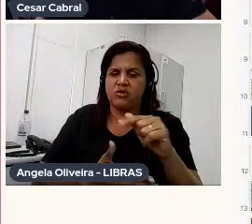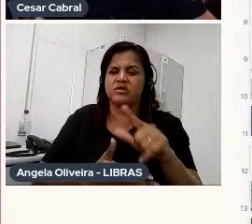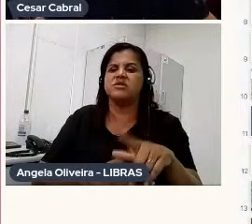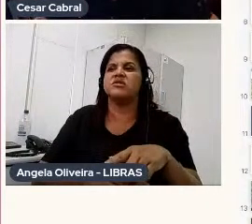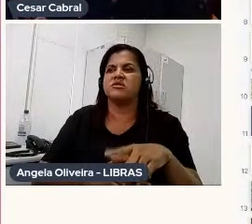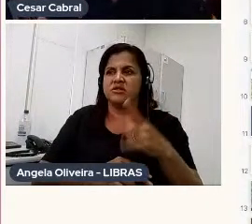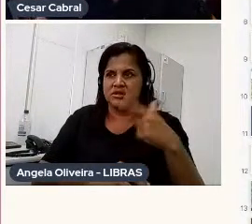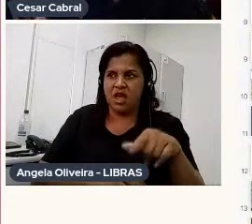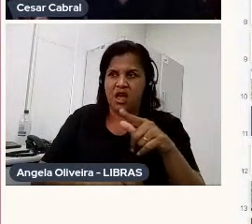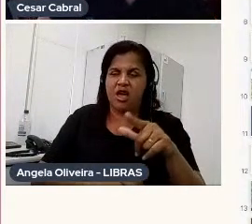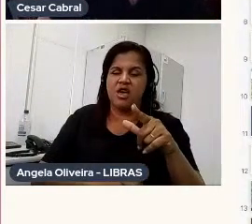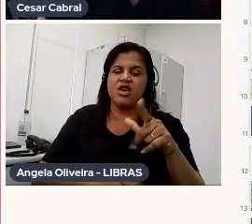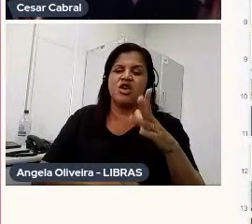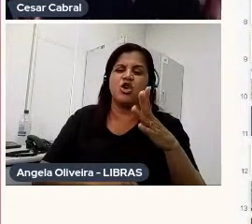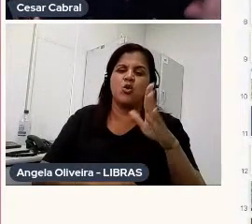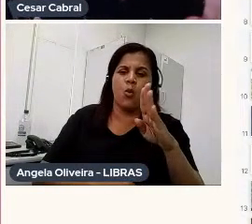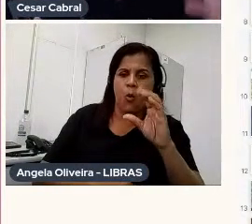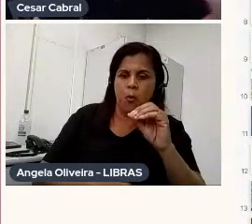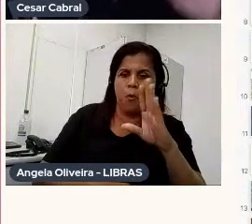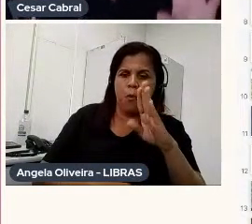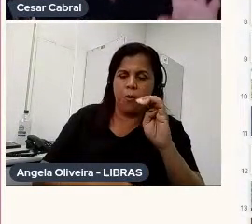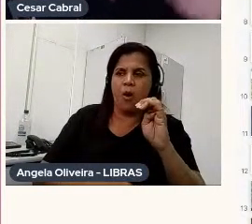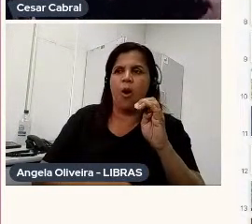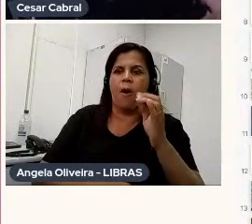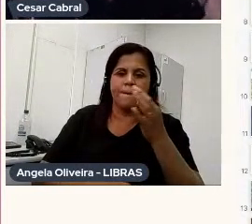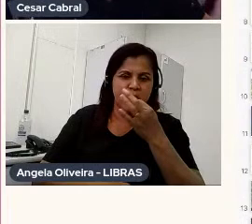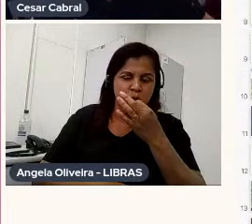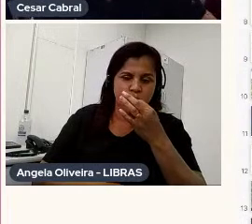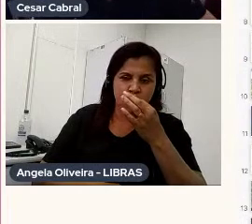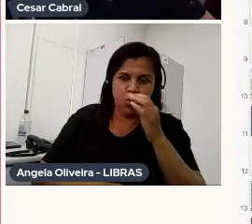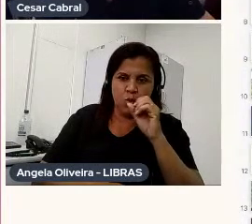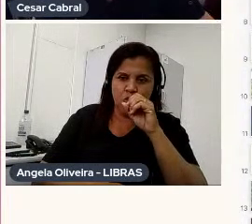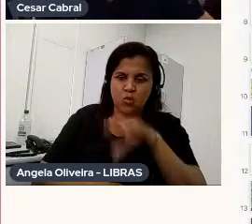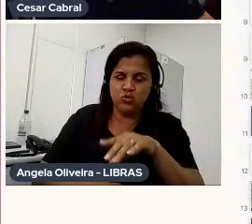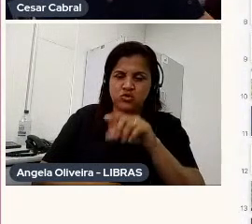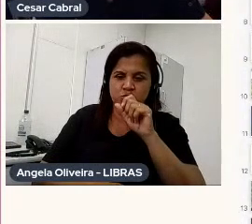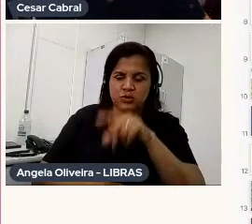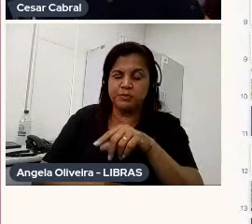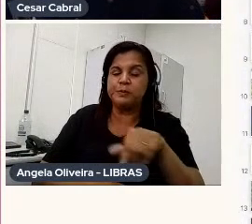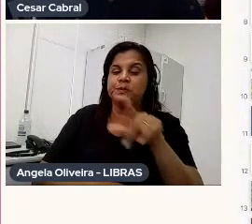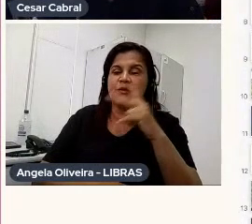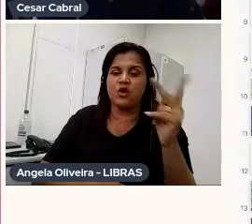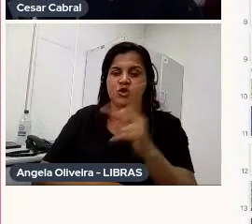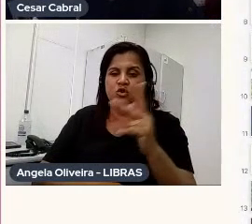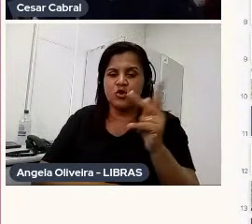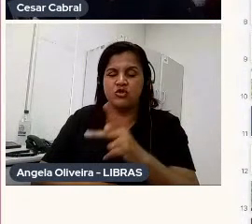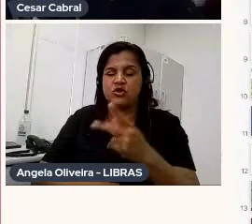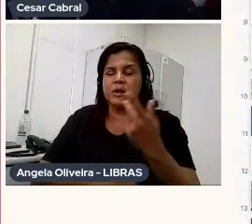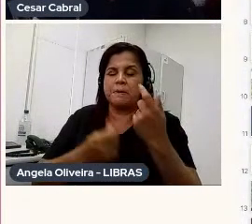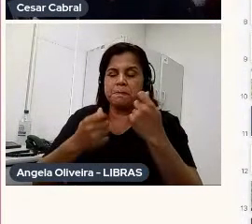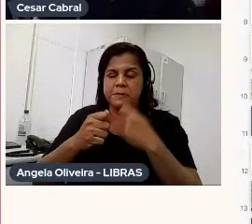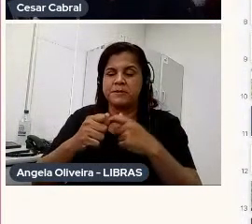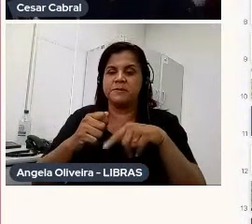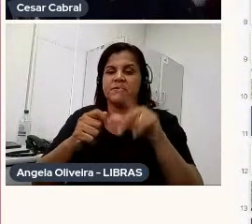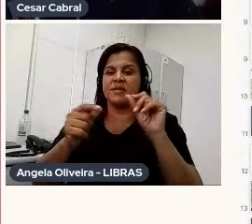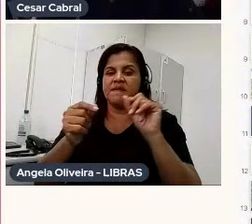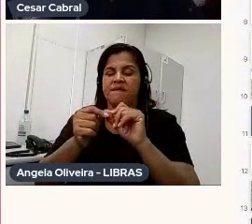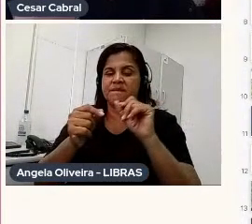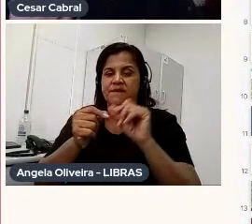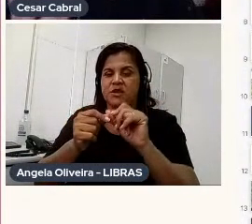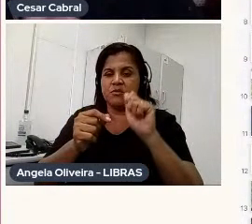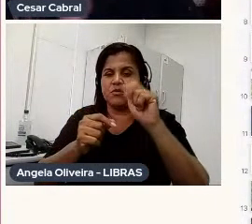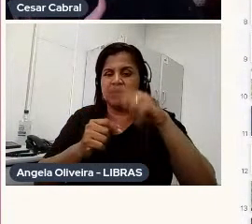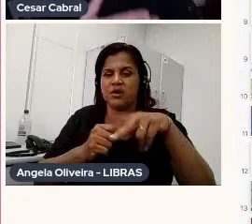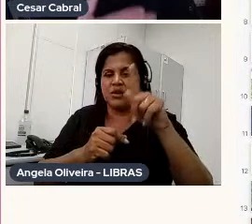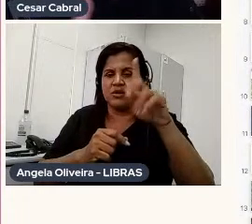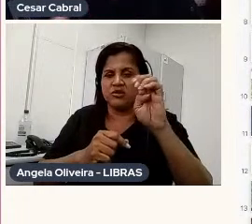talvez, né, pra não ter uma competição, são os dois grandes personagens, né, criados por Angeli, e o Angeli, ele